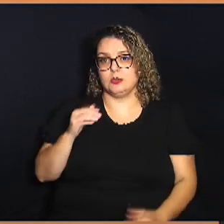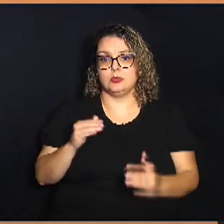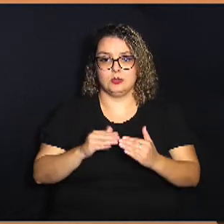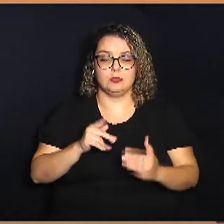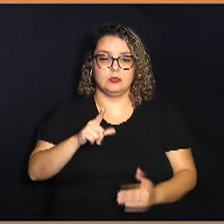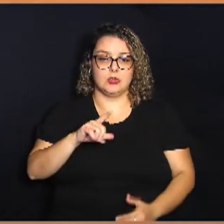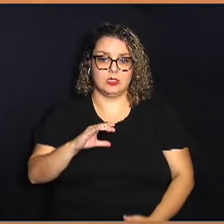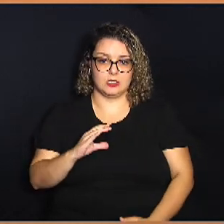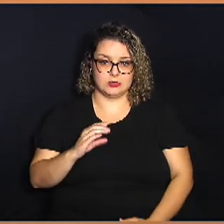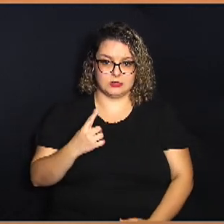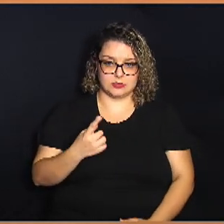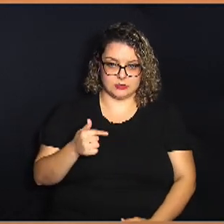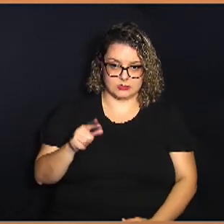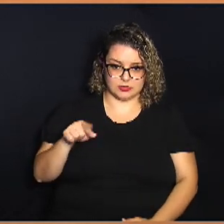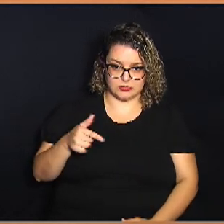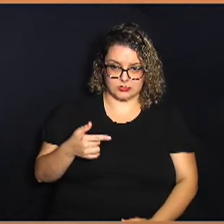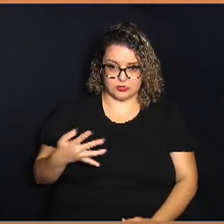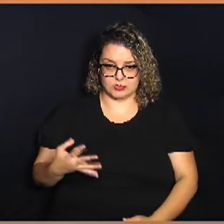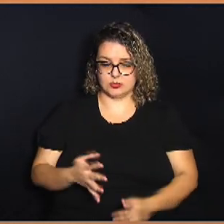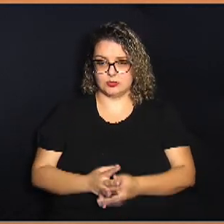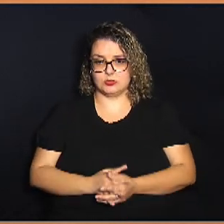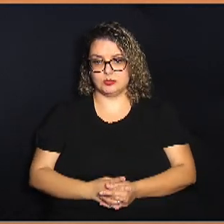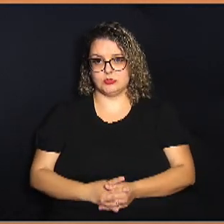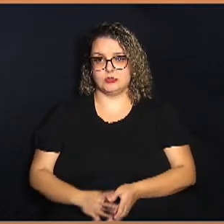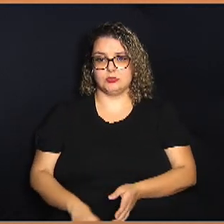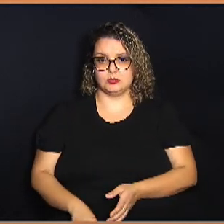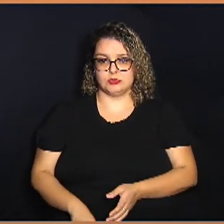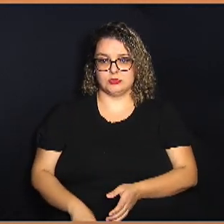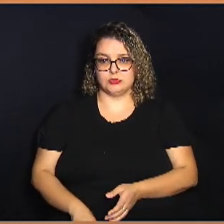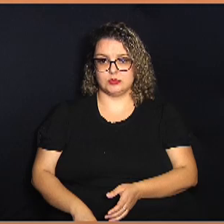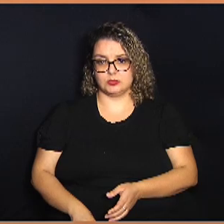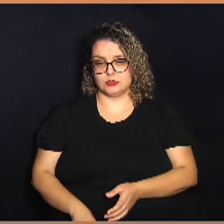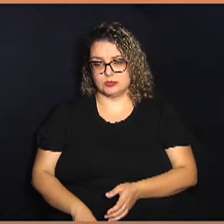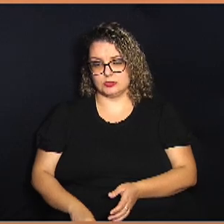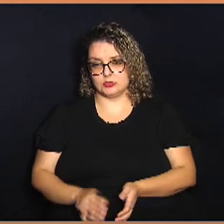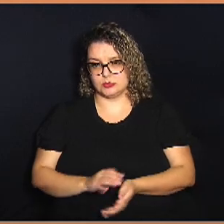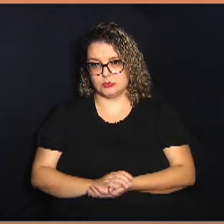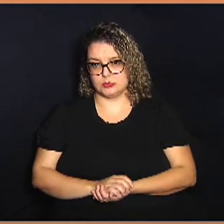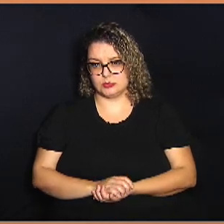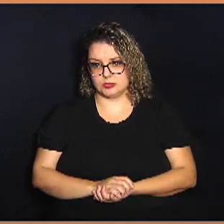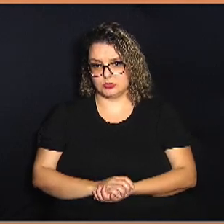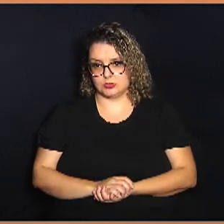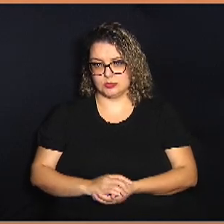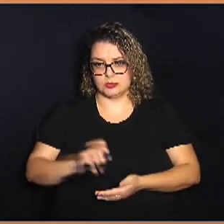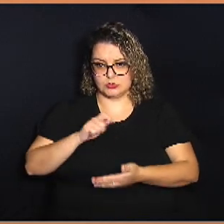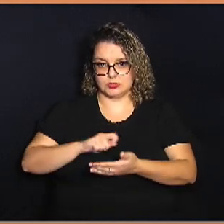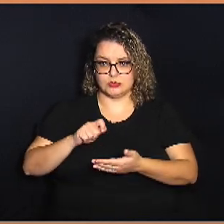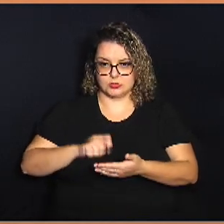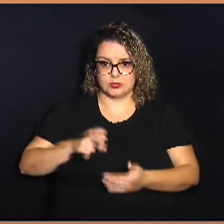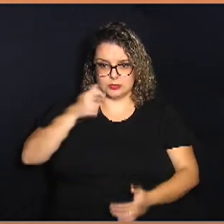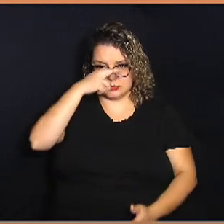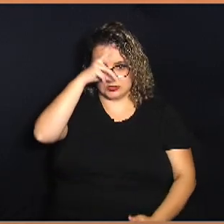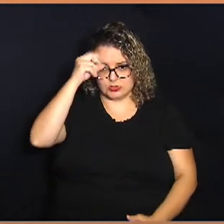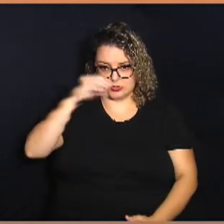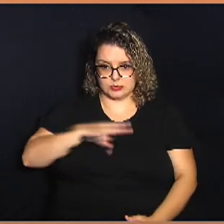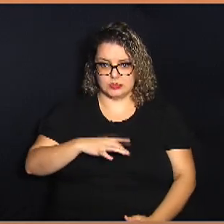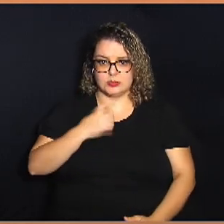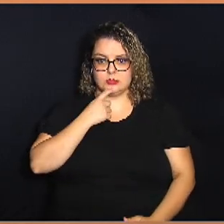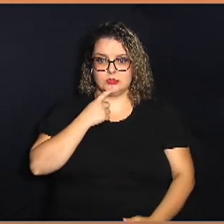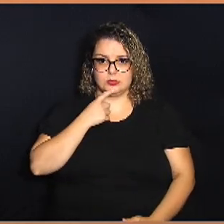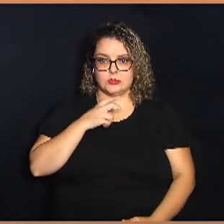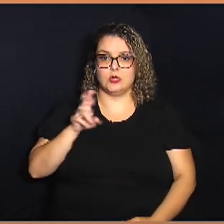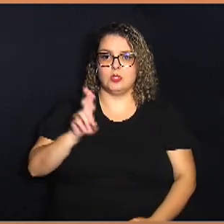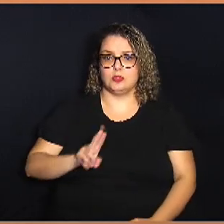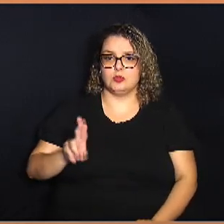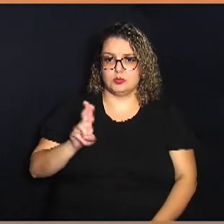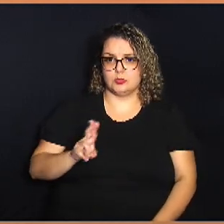PLC 17 2024 processo 240504 de autoridade do prefeito municipal que autoriza a cessão de uso